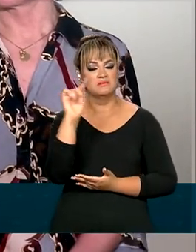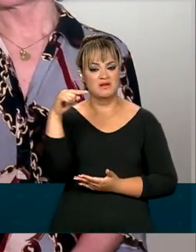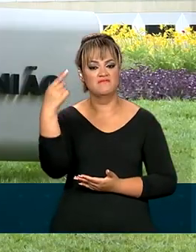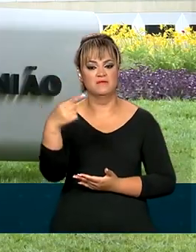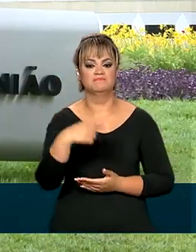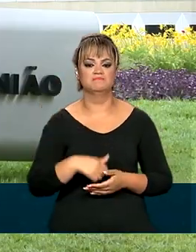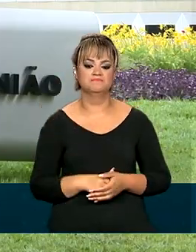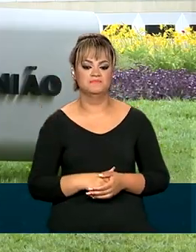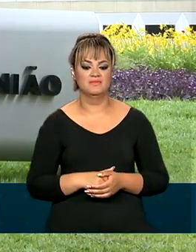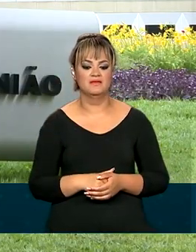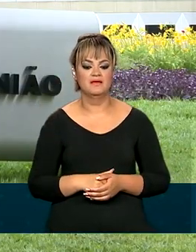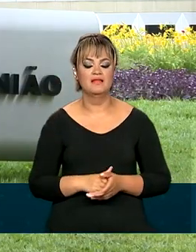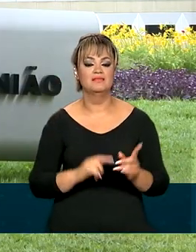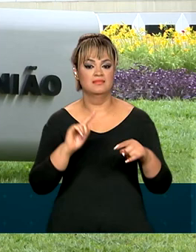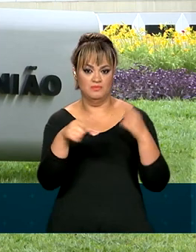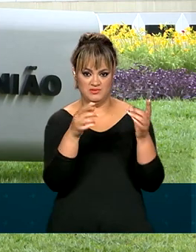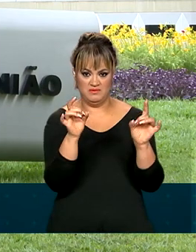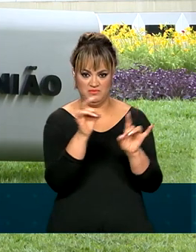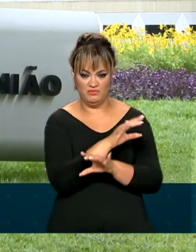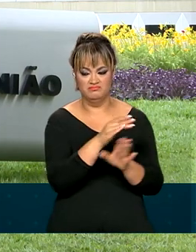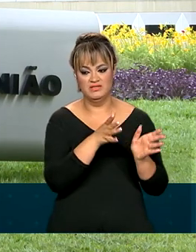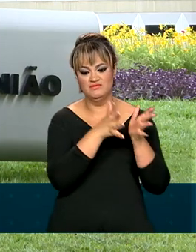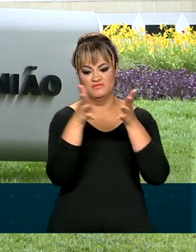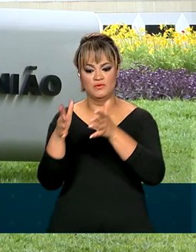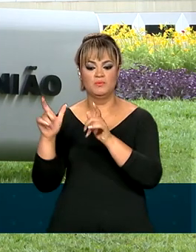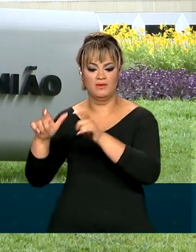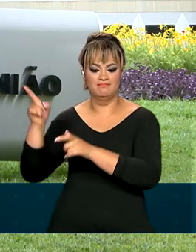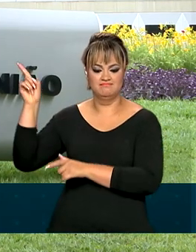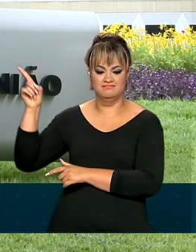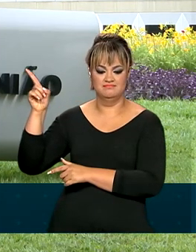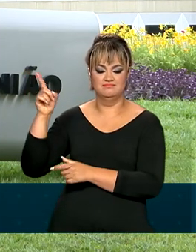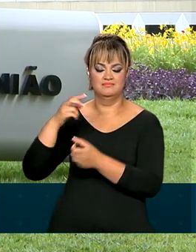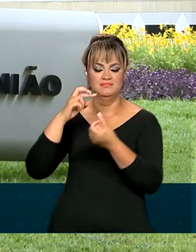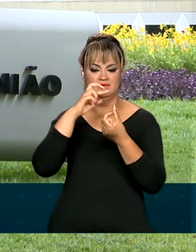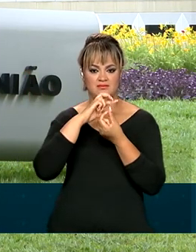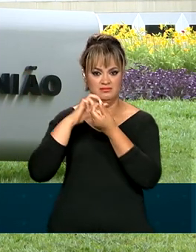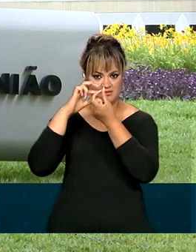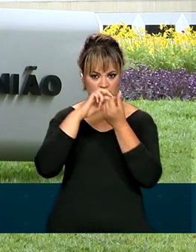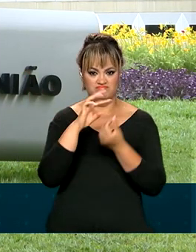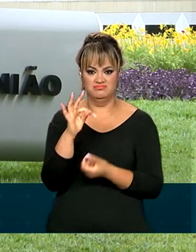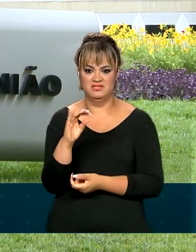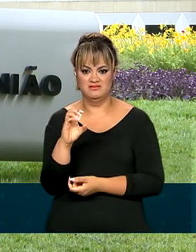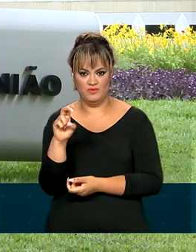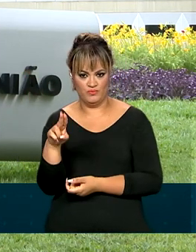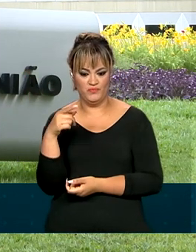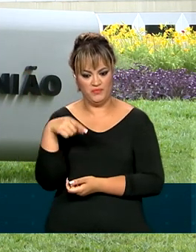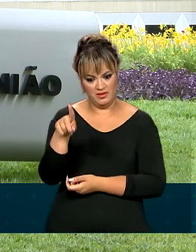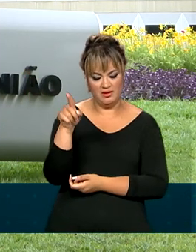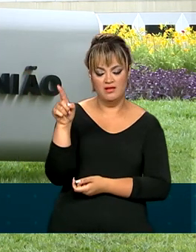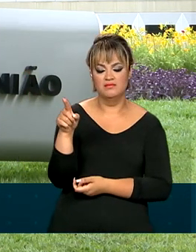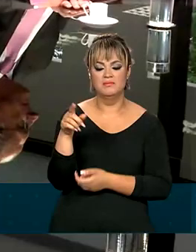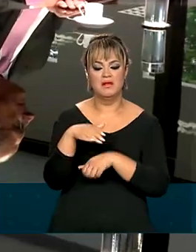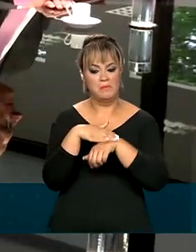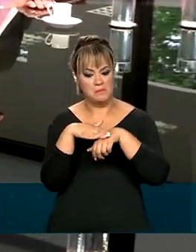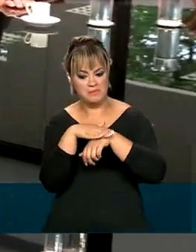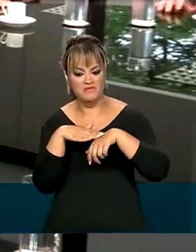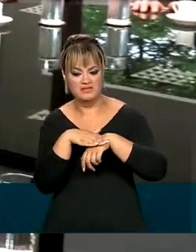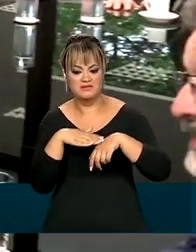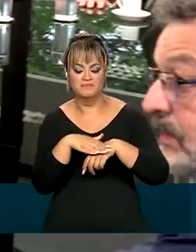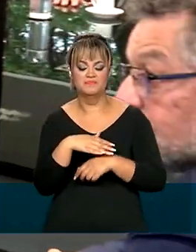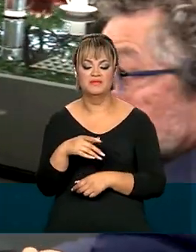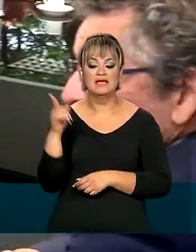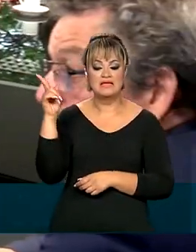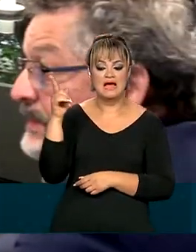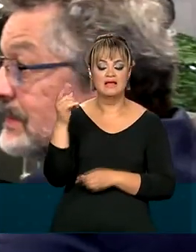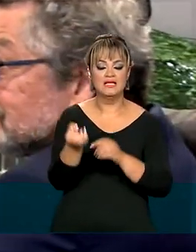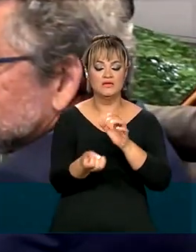semana. Depois do encontro no Palácio do Planalto, a equipe do governo eleito foi até o Tribunal de Contas da União. O TCU